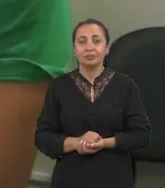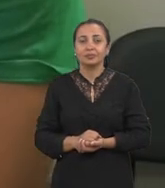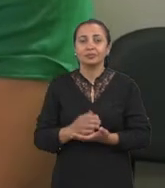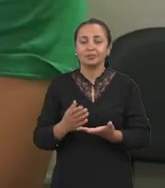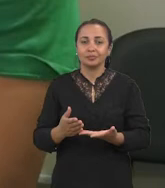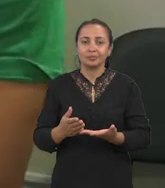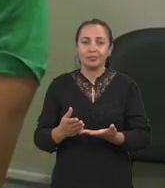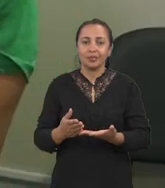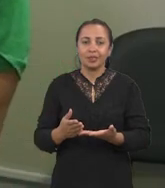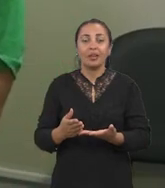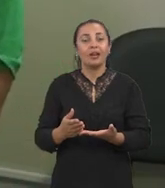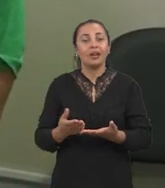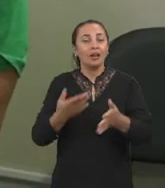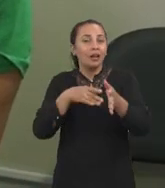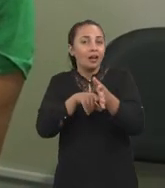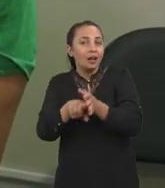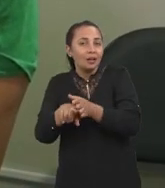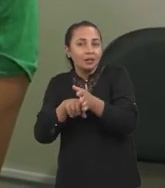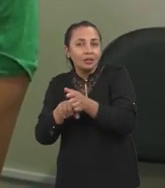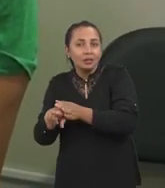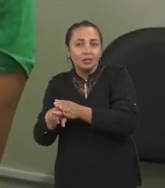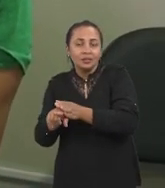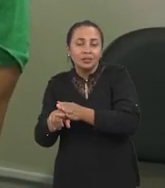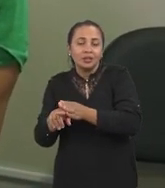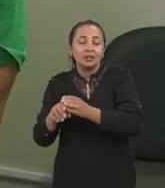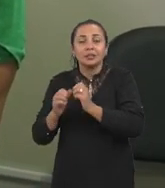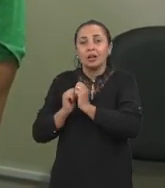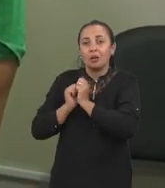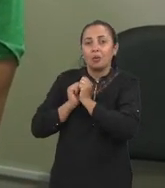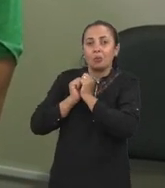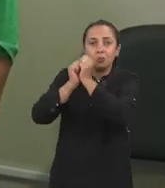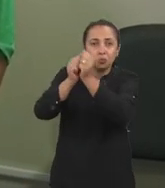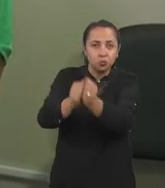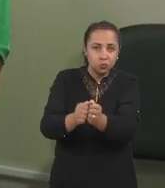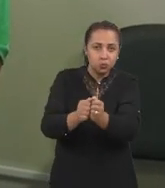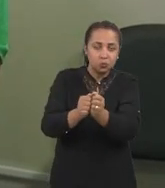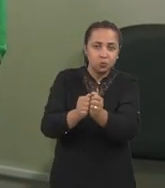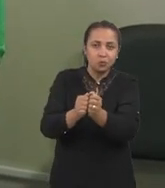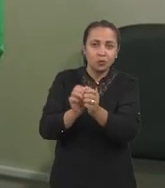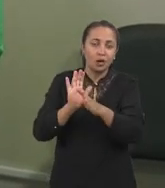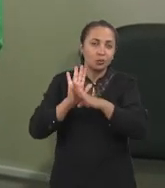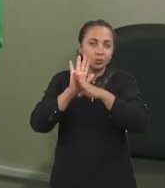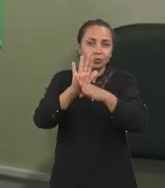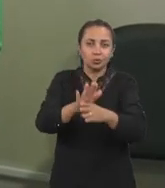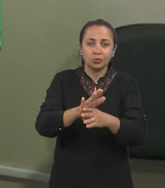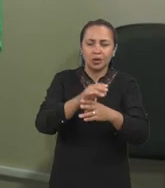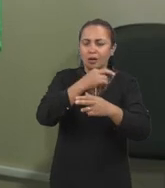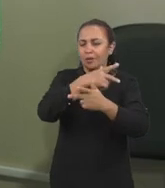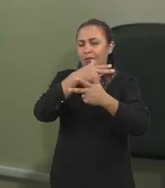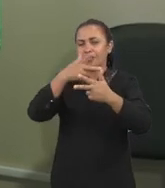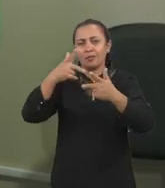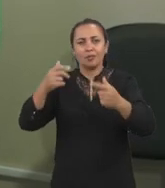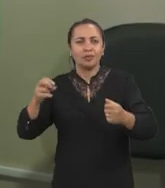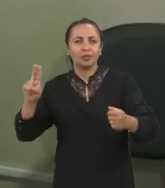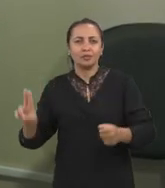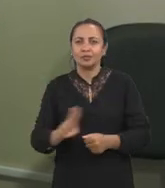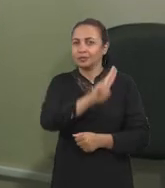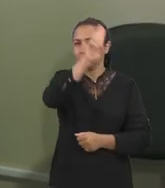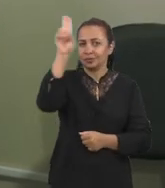Bom, então, a pesquisa é uma colaboração com diversas universidades,